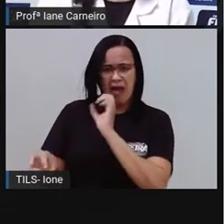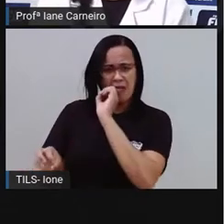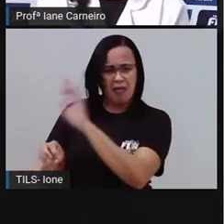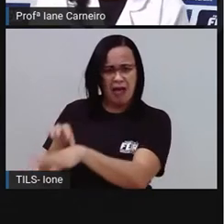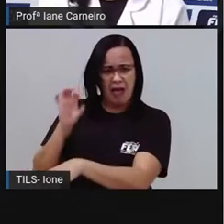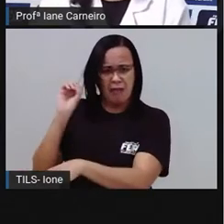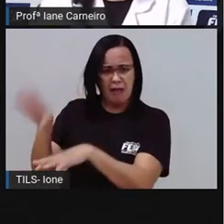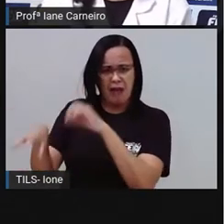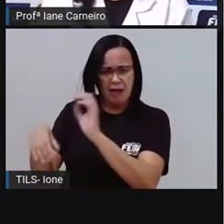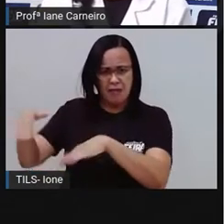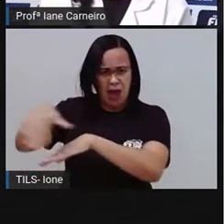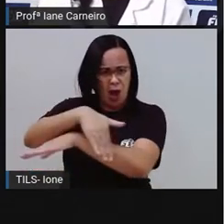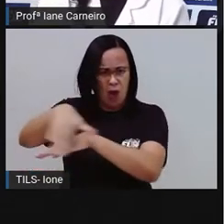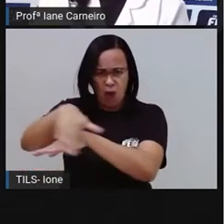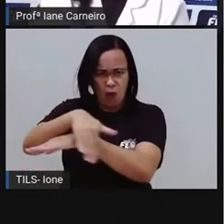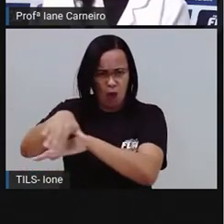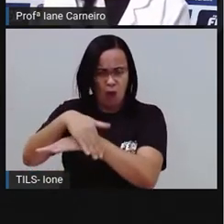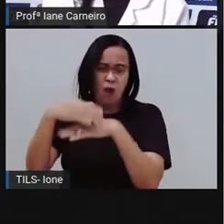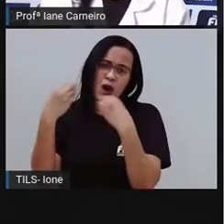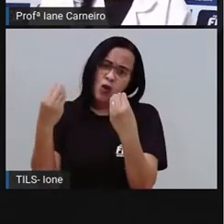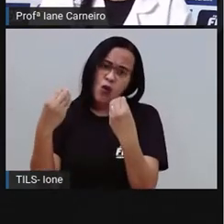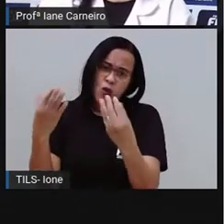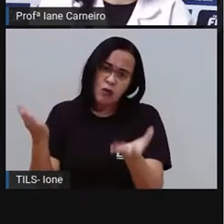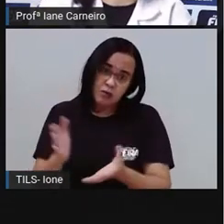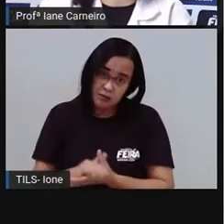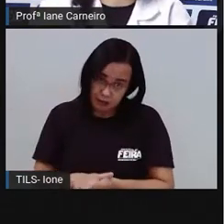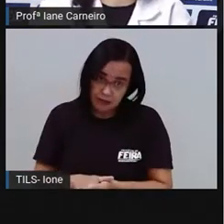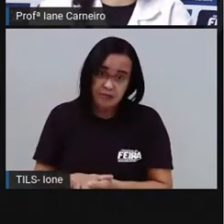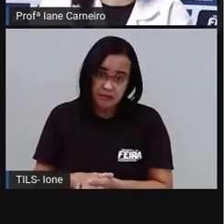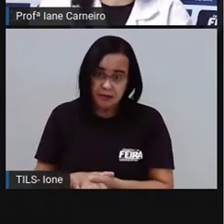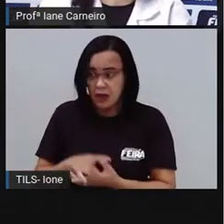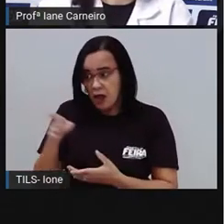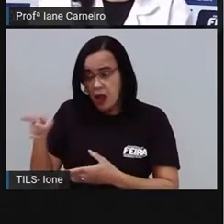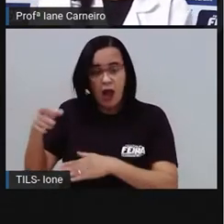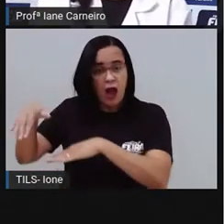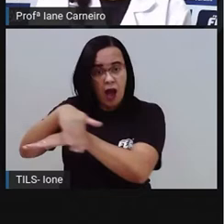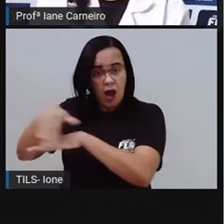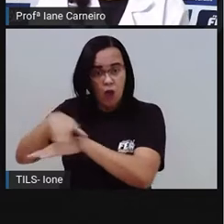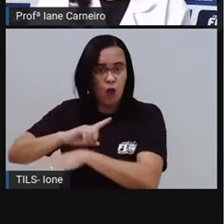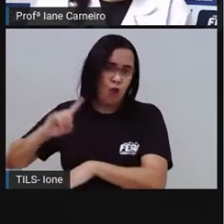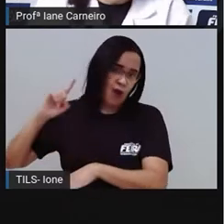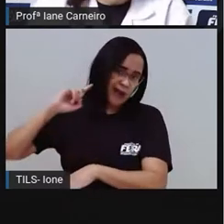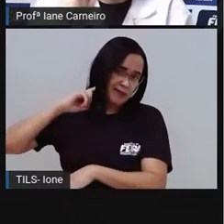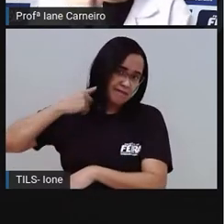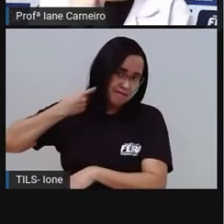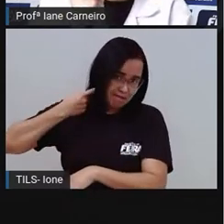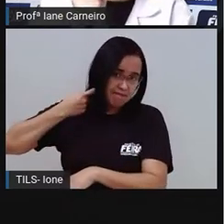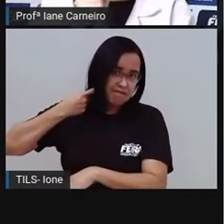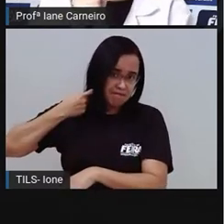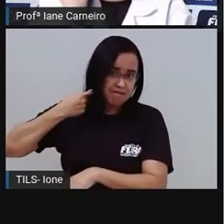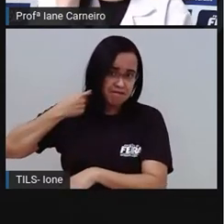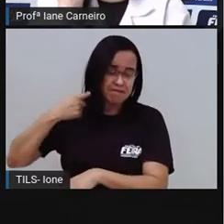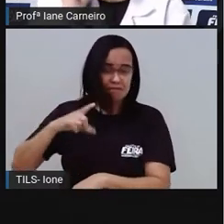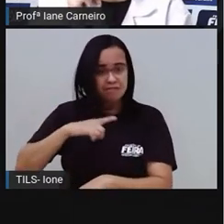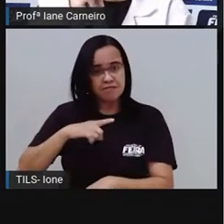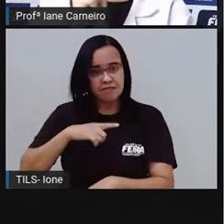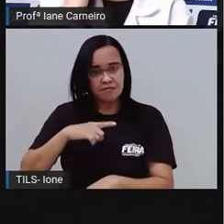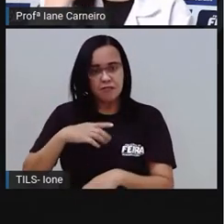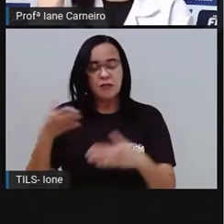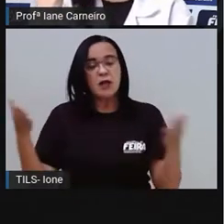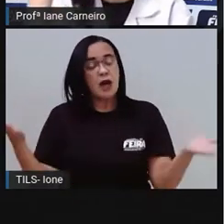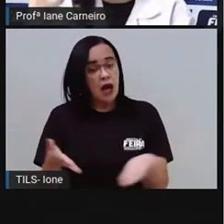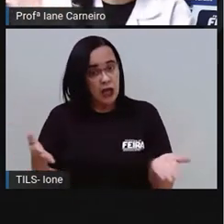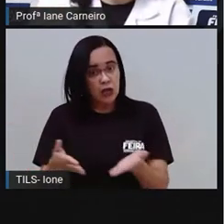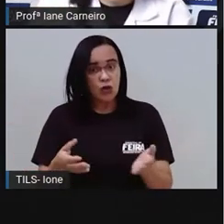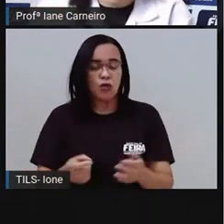lixo não vai ser reciclado. Ele vai só ficar sujando o meio ambiente, certo? Então, a prova vai mostrar para vocês agora o que acontece